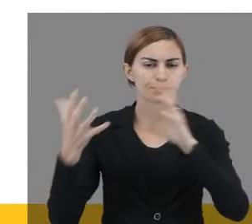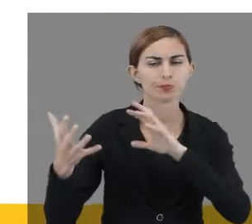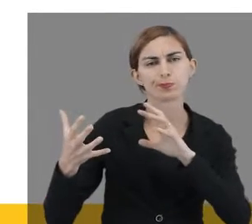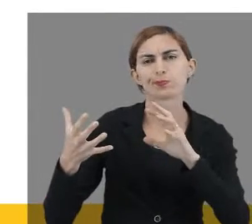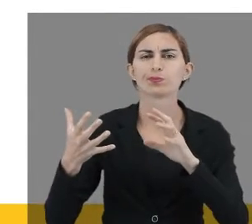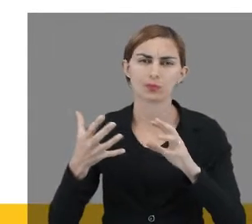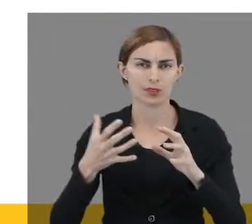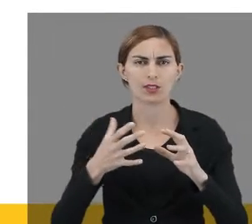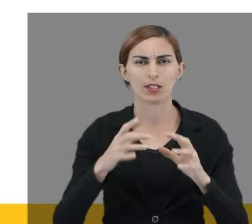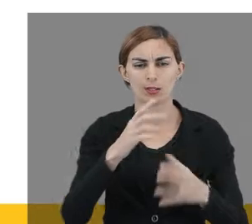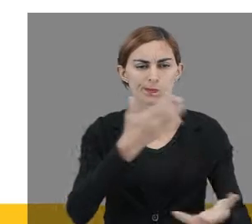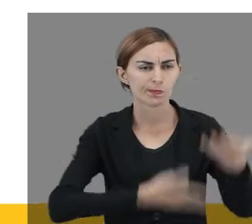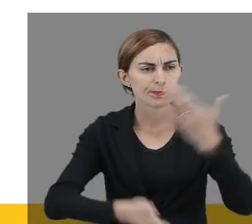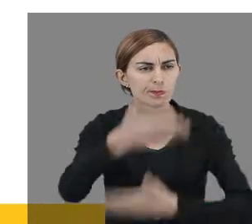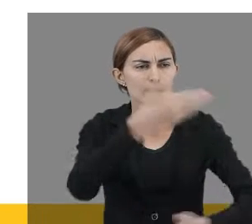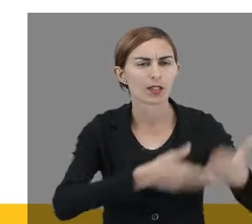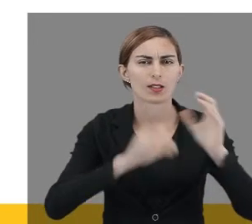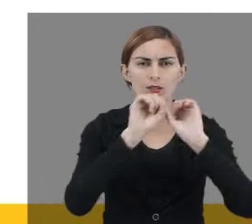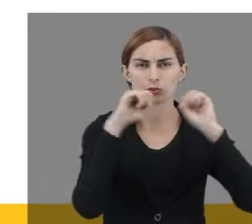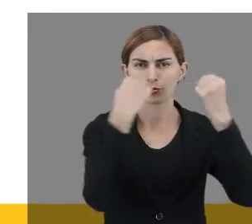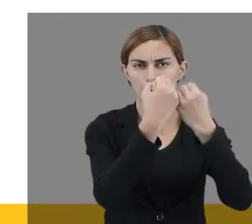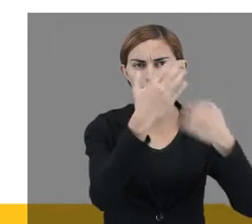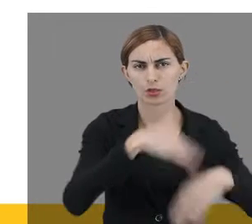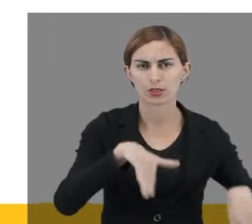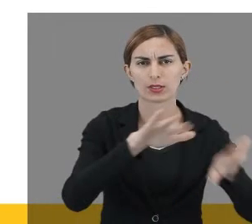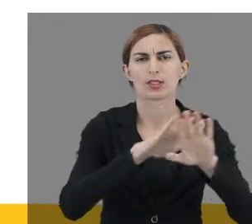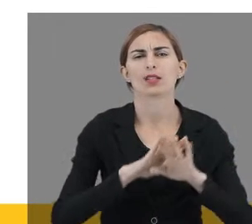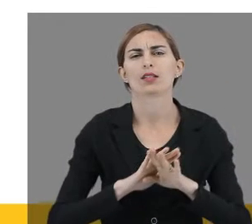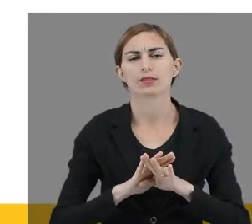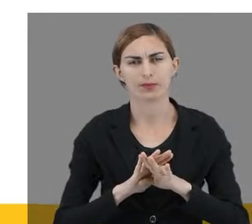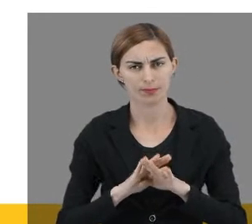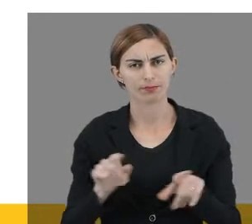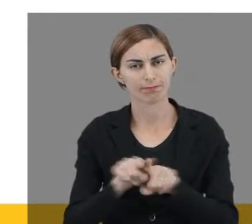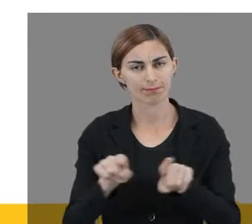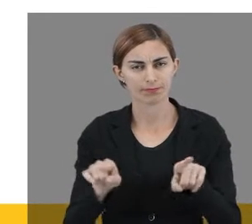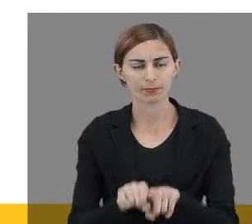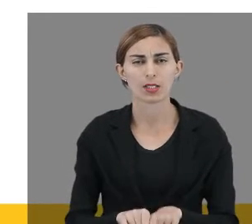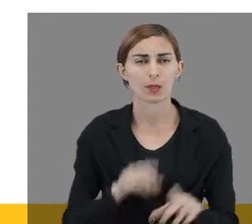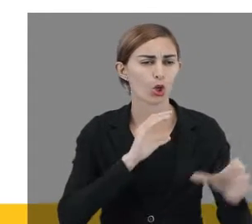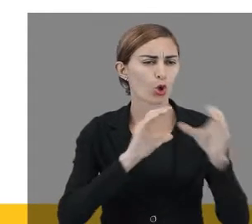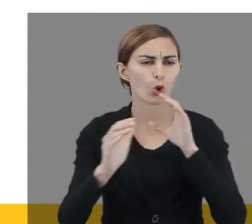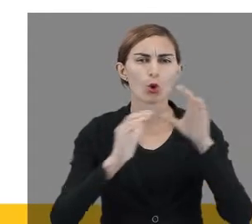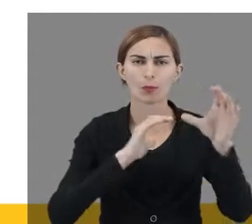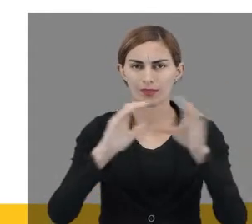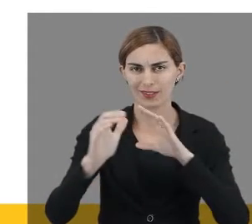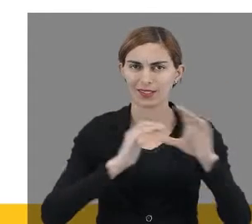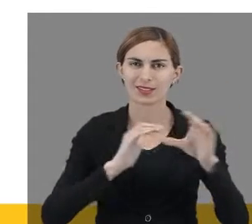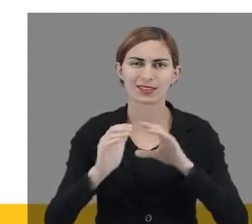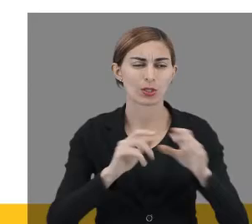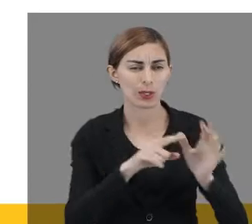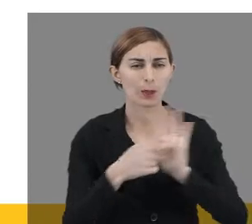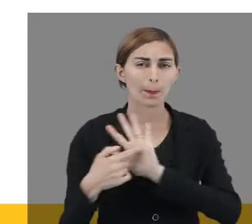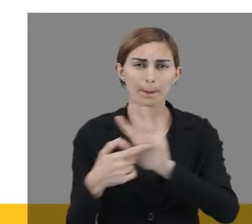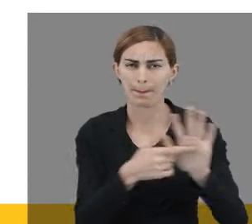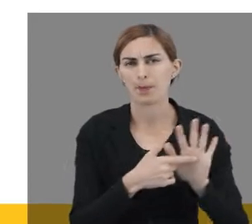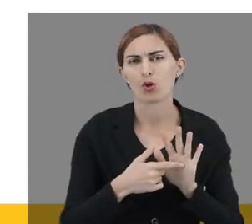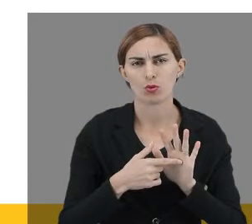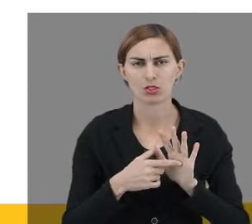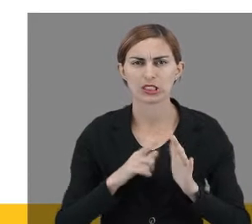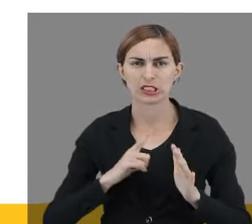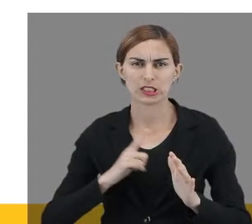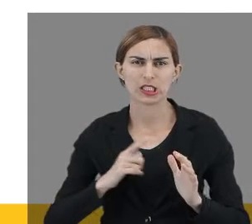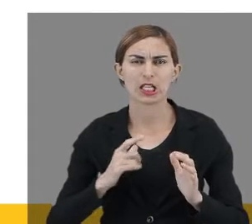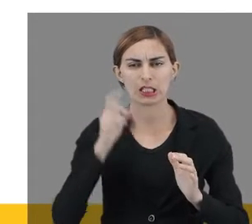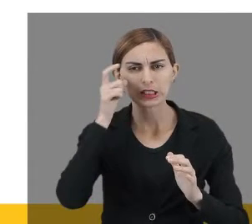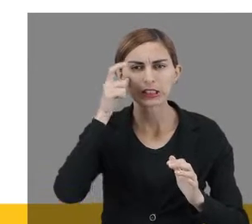alterações qualitativas nas interações sociais recíprocas e qualitativas e também na comunicação. Elas apresentam